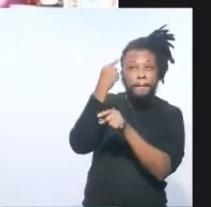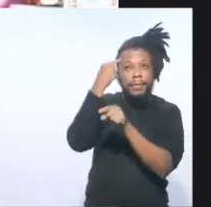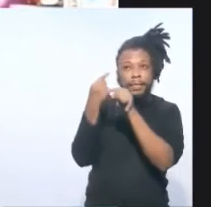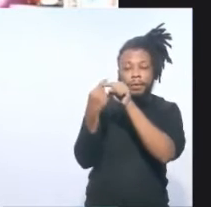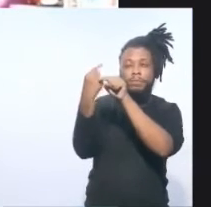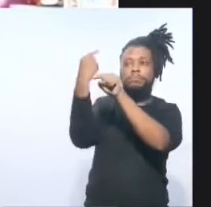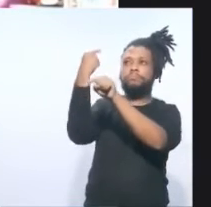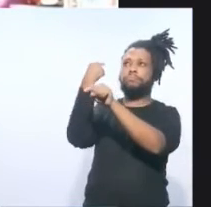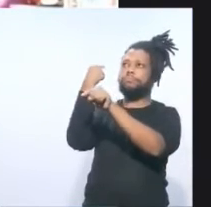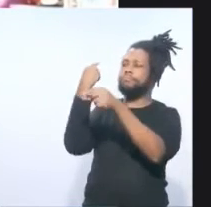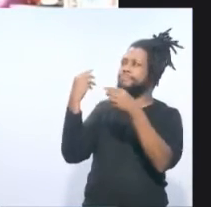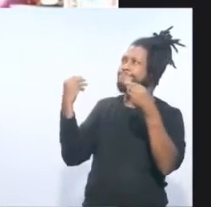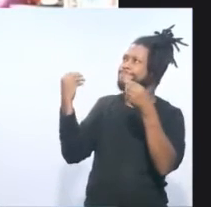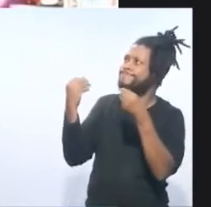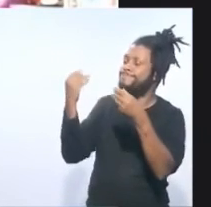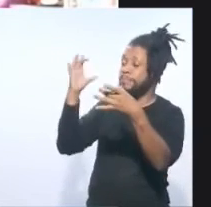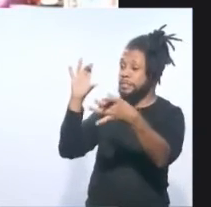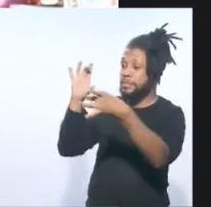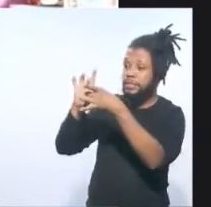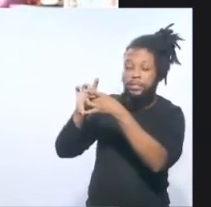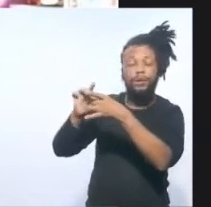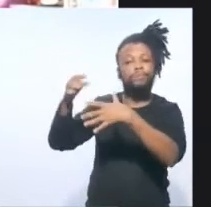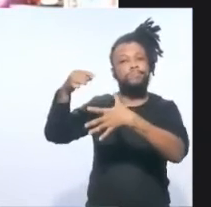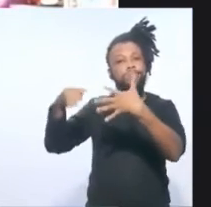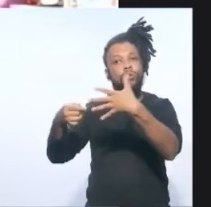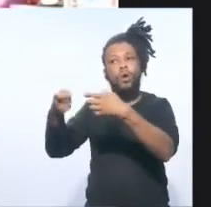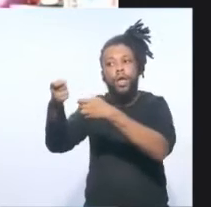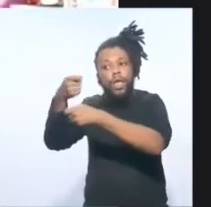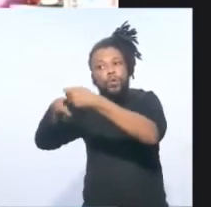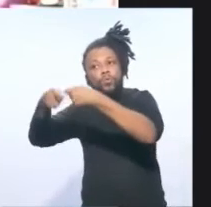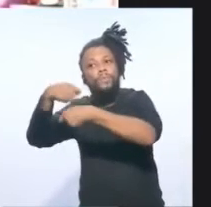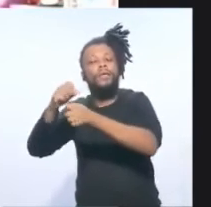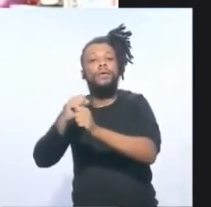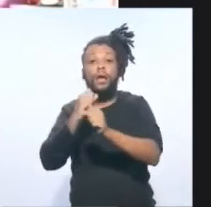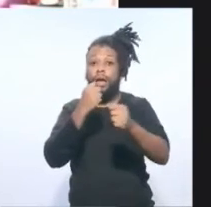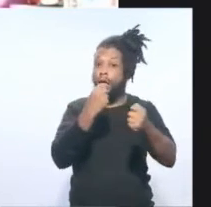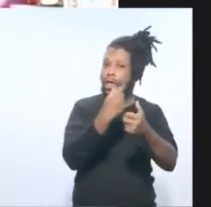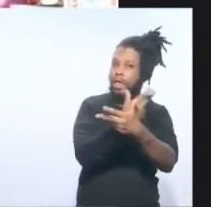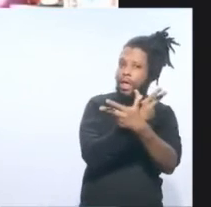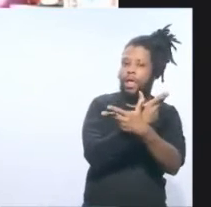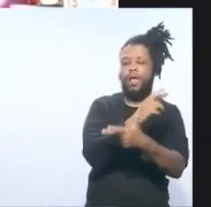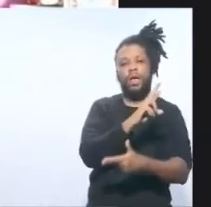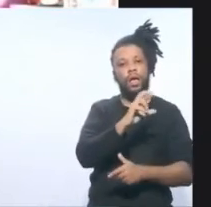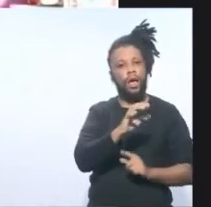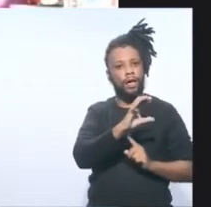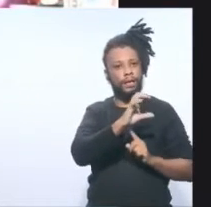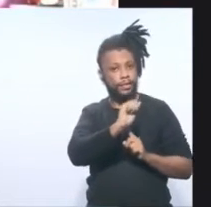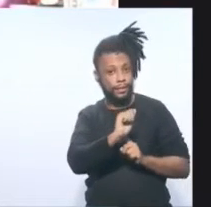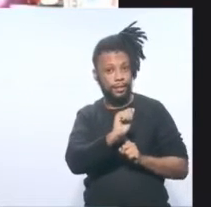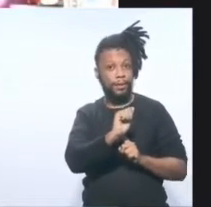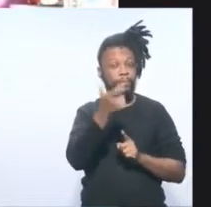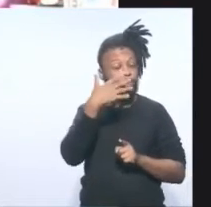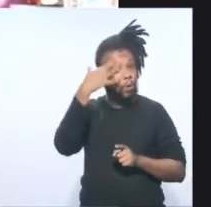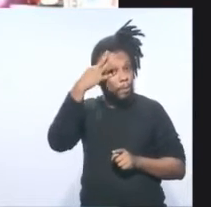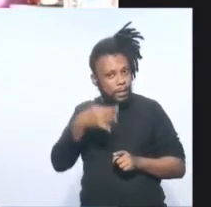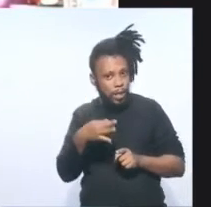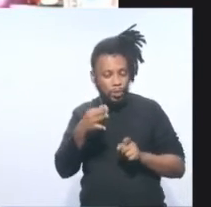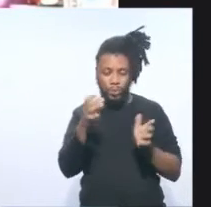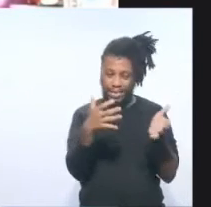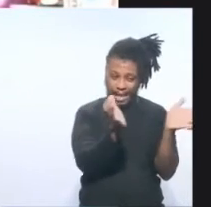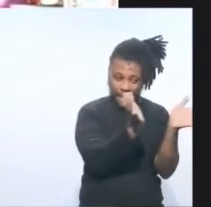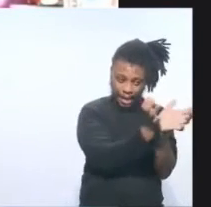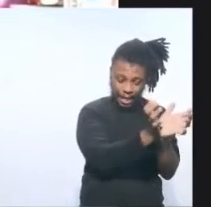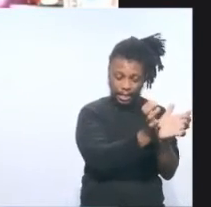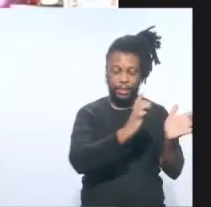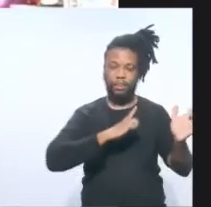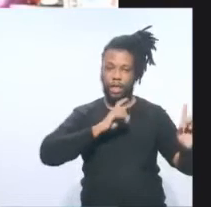e questões de economia e rasa, entendendo que a classe tem cor e que